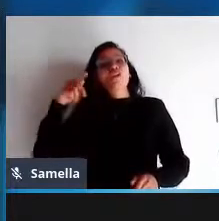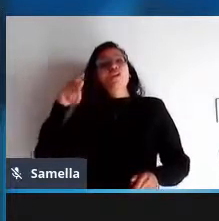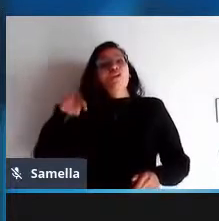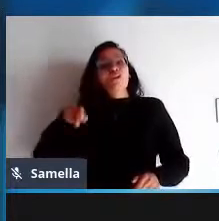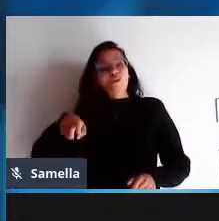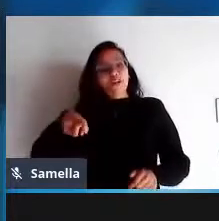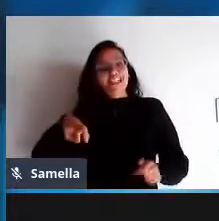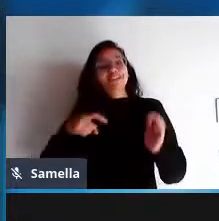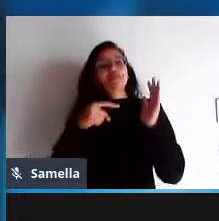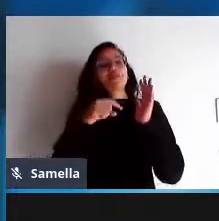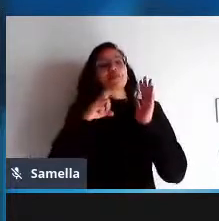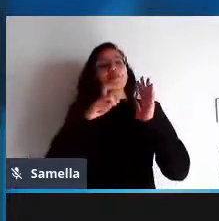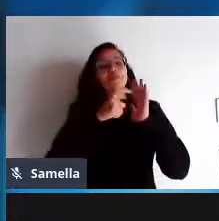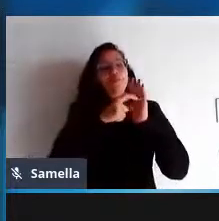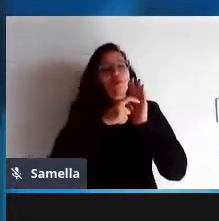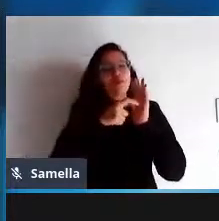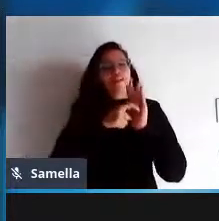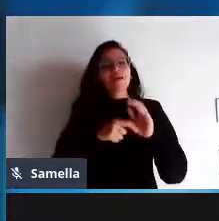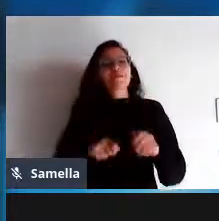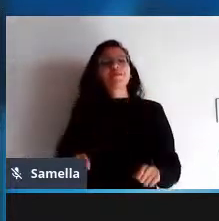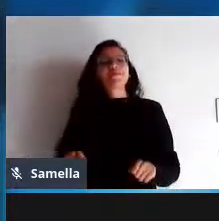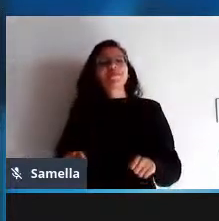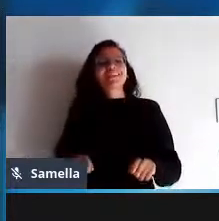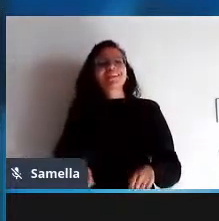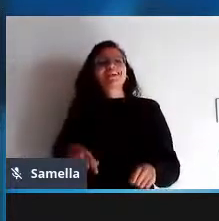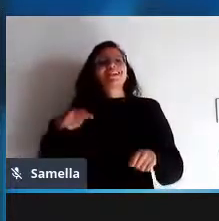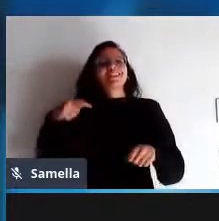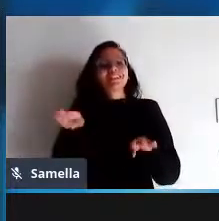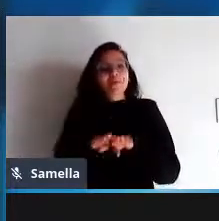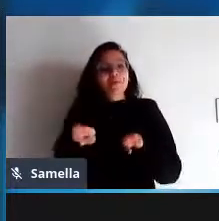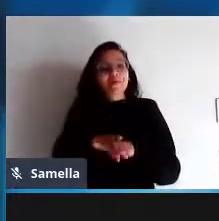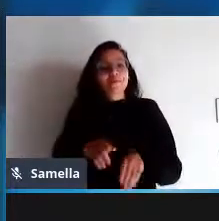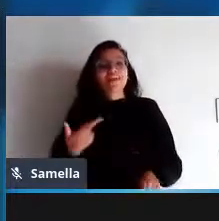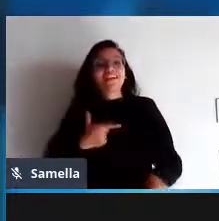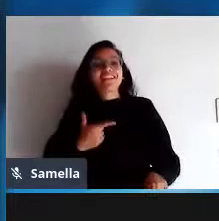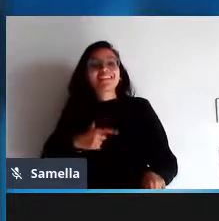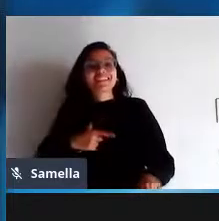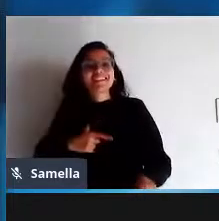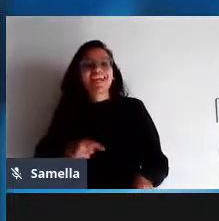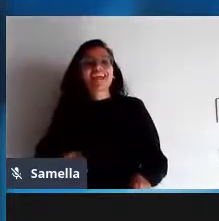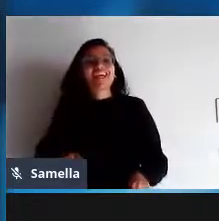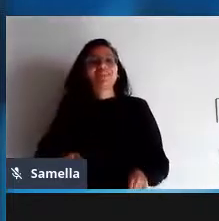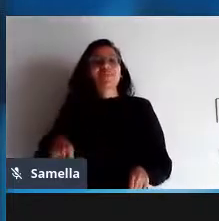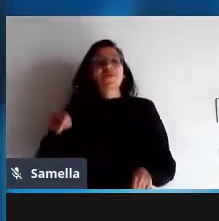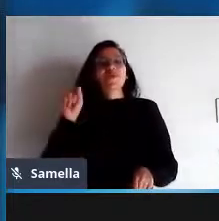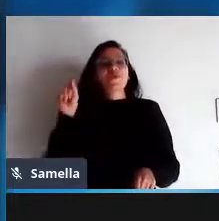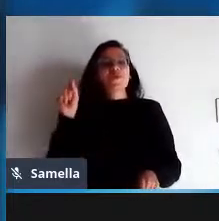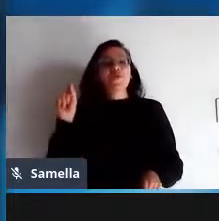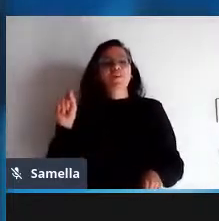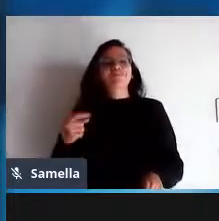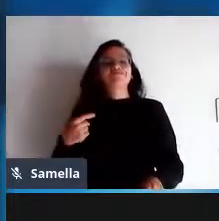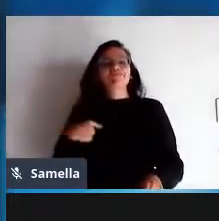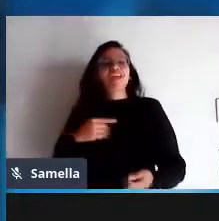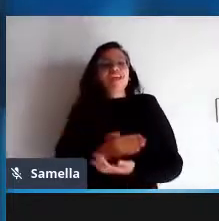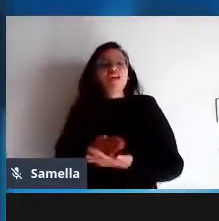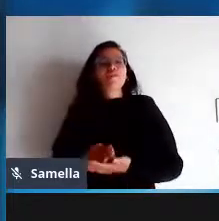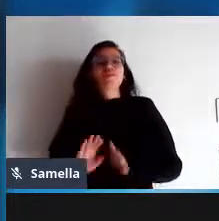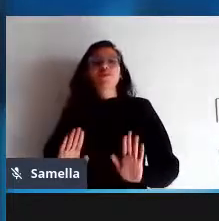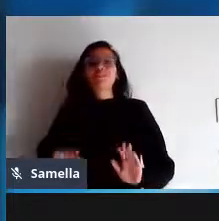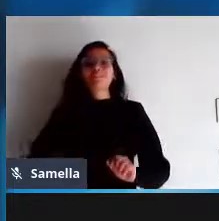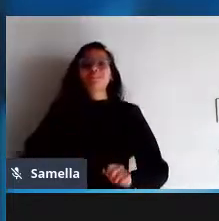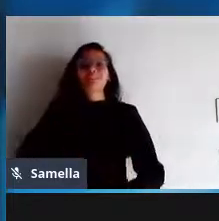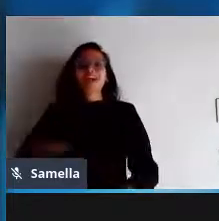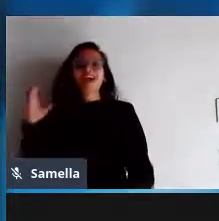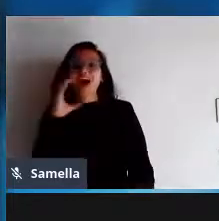canal aqui no YouTube que é o DevXP Linux tá o endereço tá aí para vocês eu vou dar uma acelerada sem